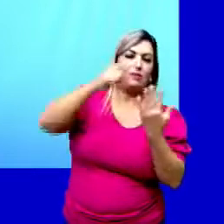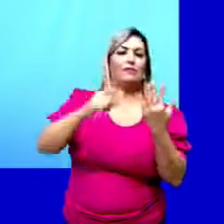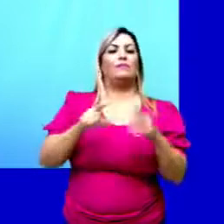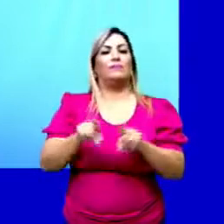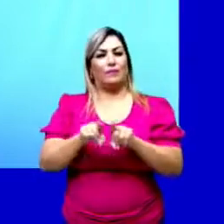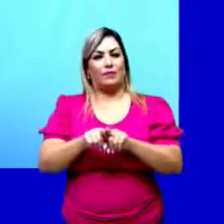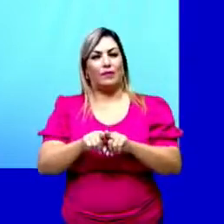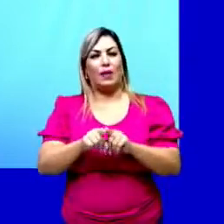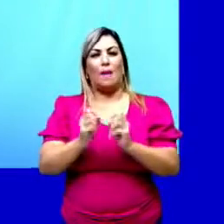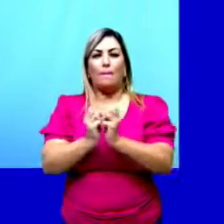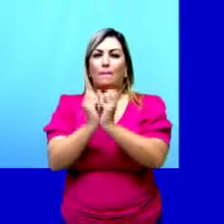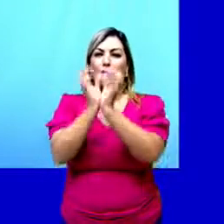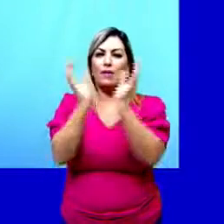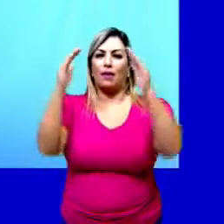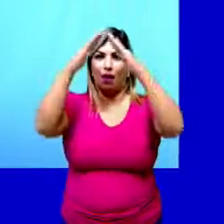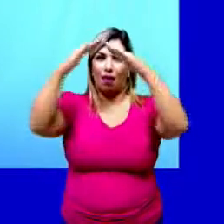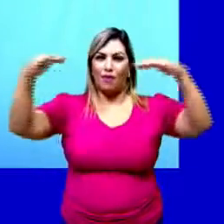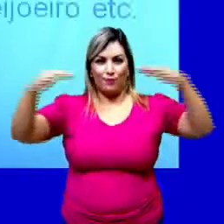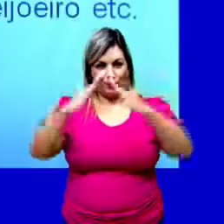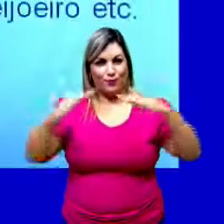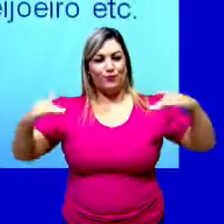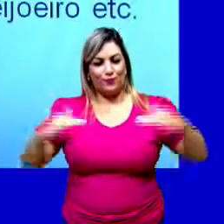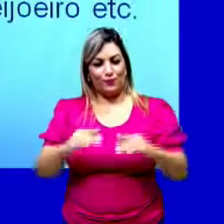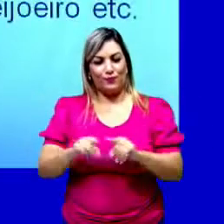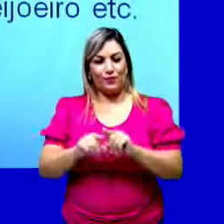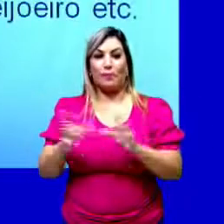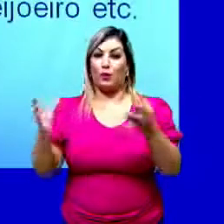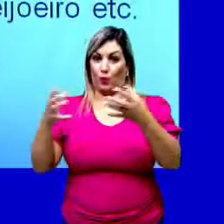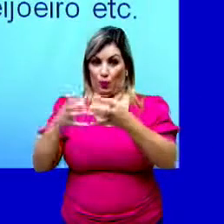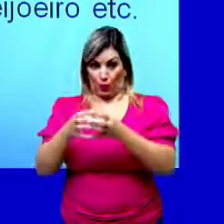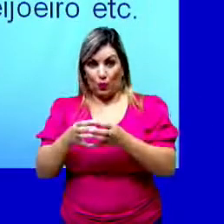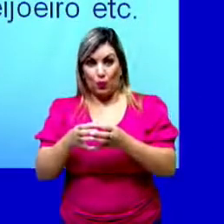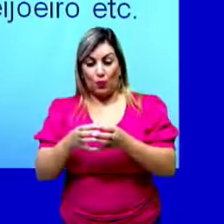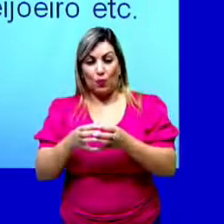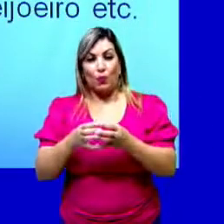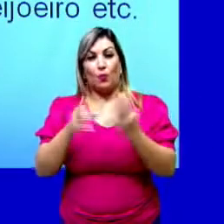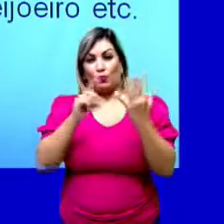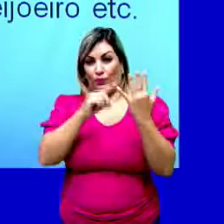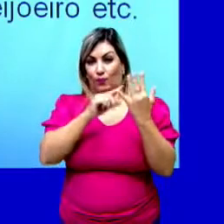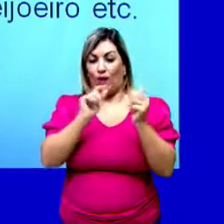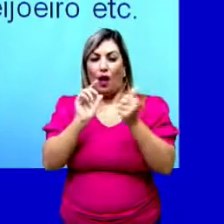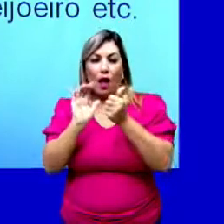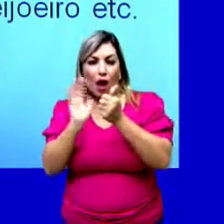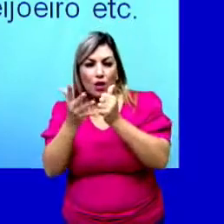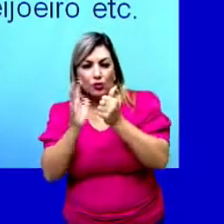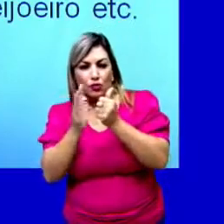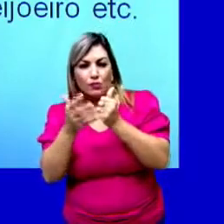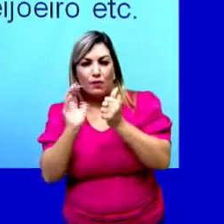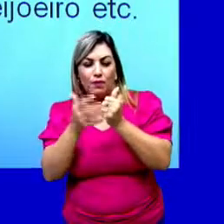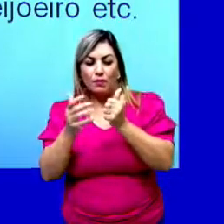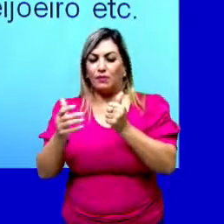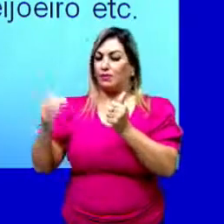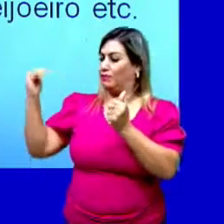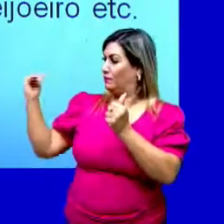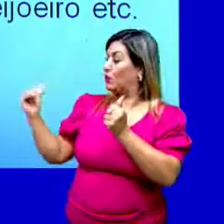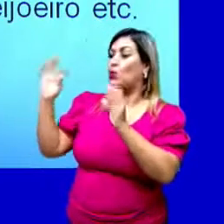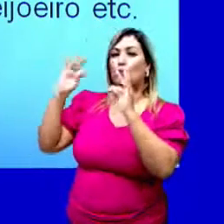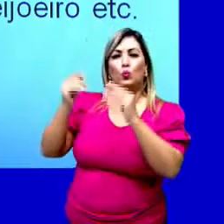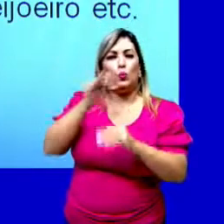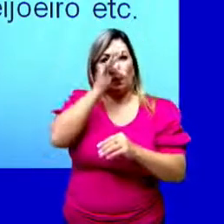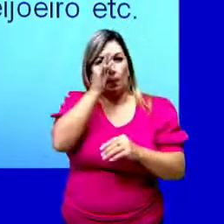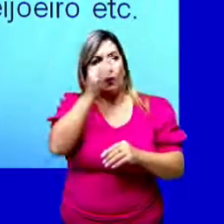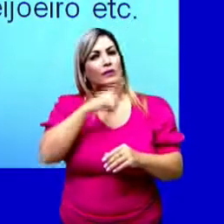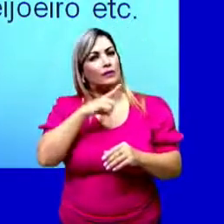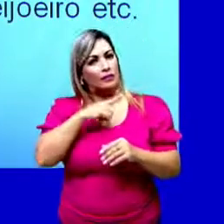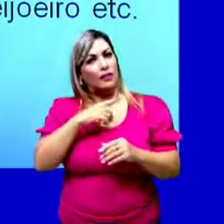por pinheiros e araucárias. E ainda o grupo das angiospermas. São todas aquelas plantas que